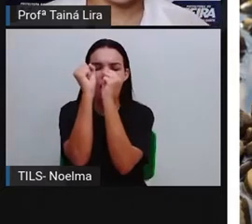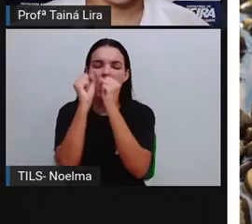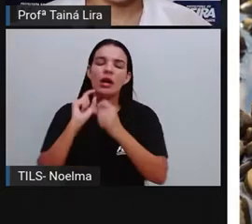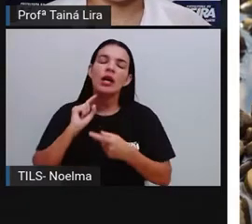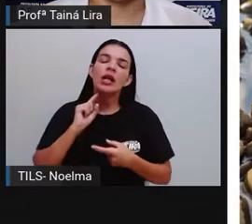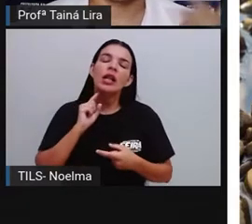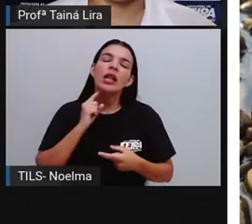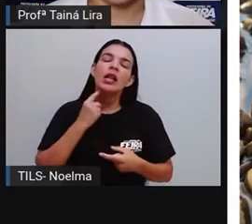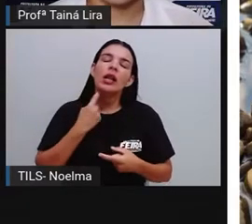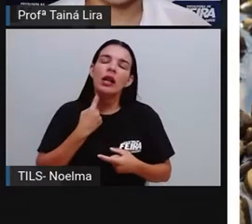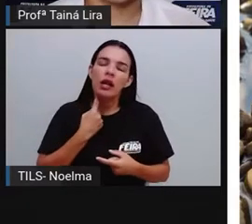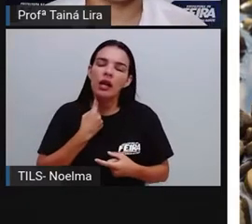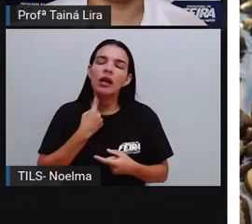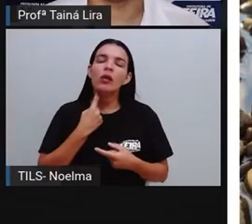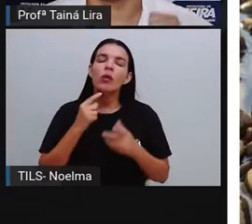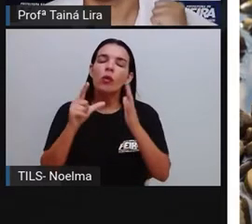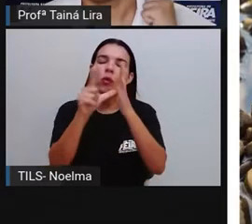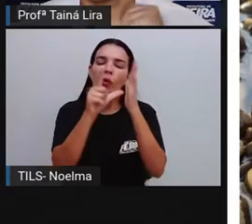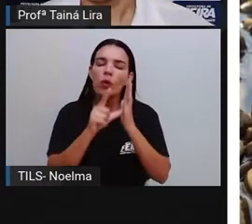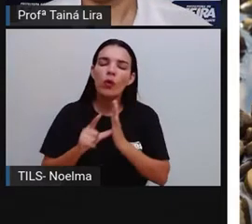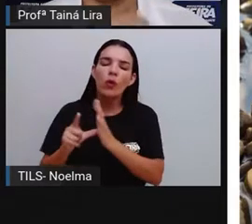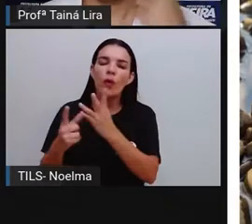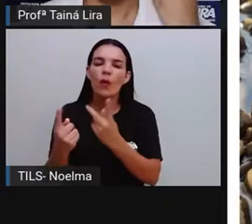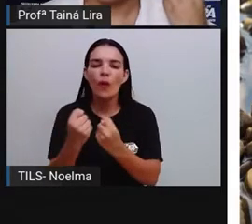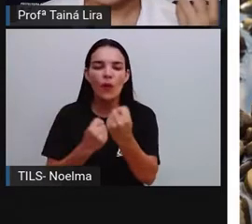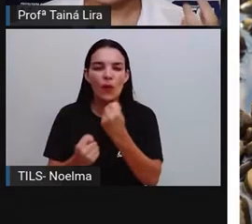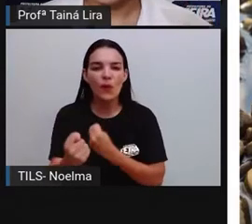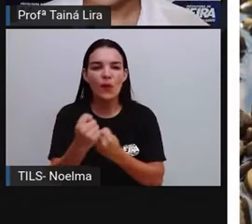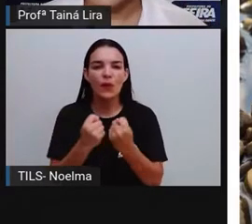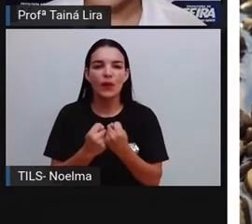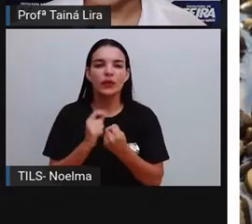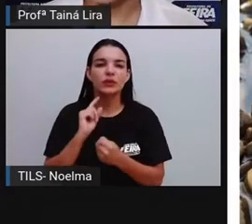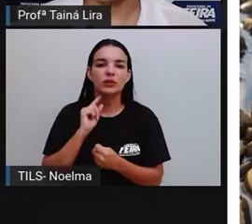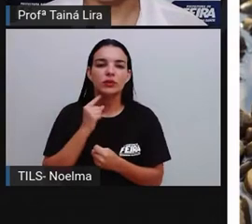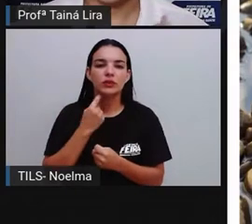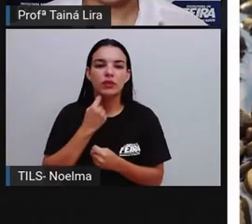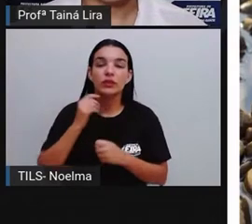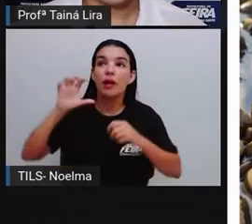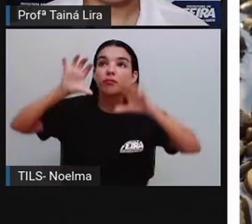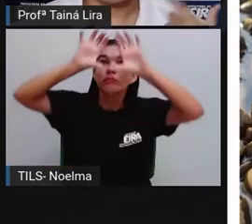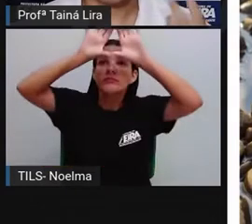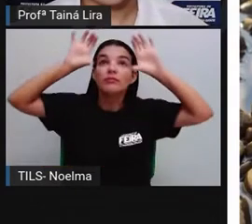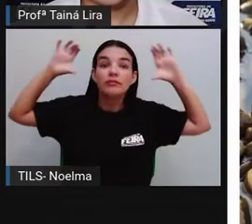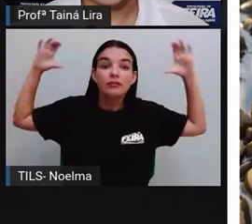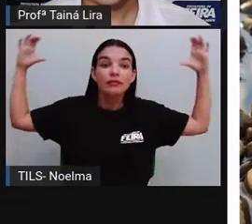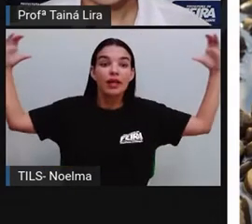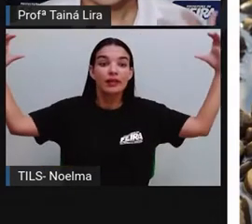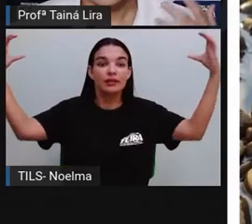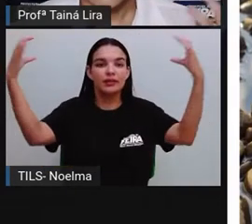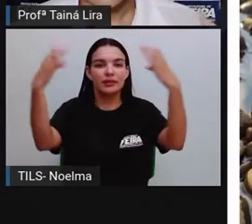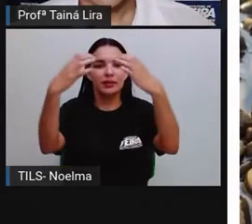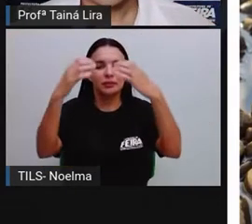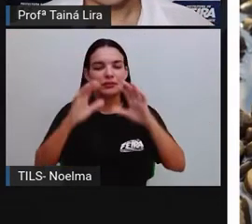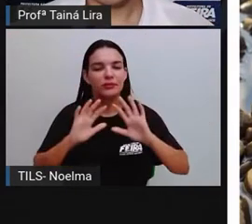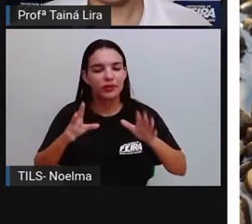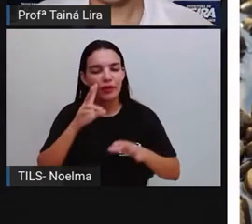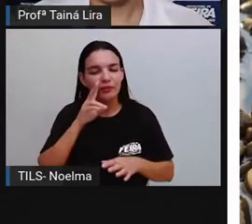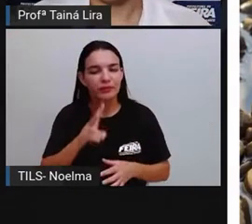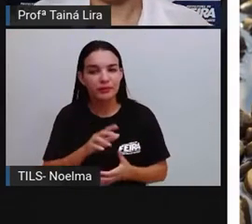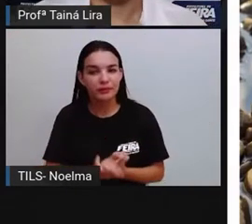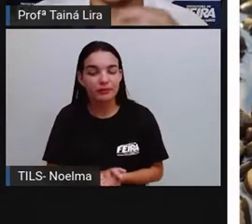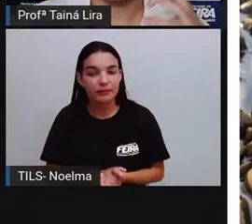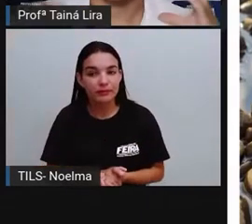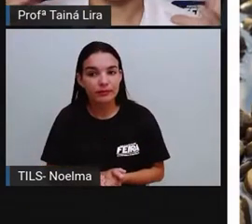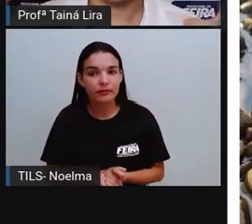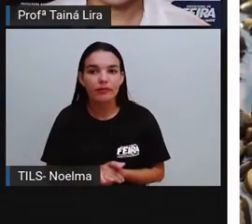nuclear, que é o lixo radioativo, o lixo espacial, o lixo comercial, enfim. E a gente viu que